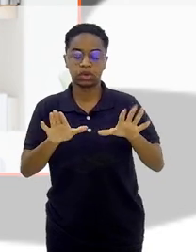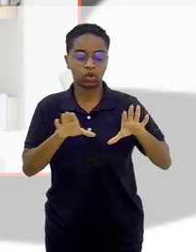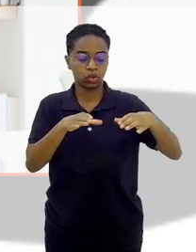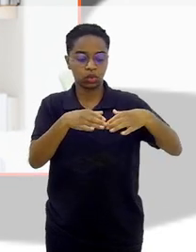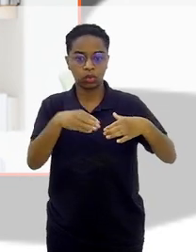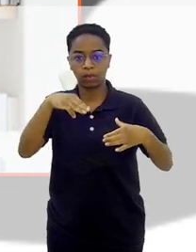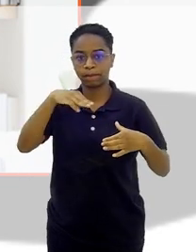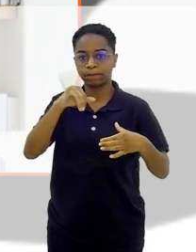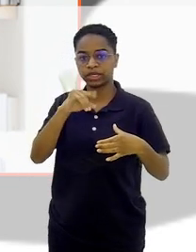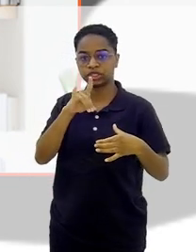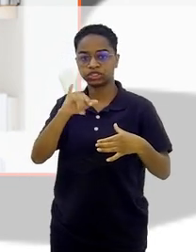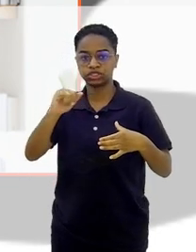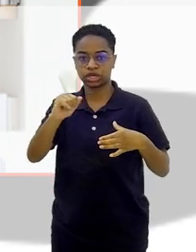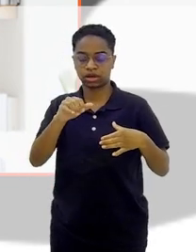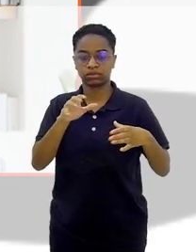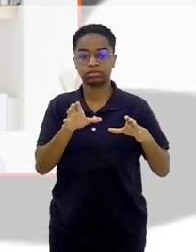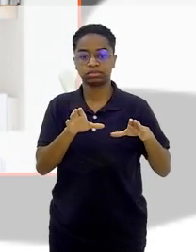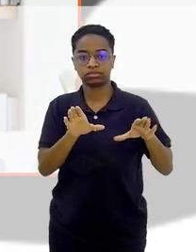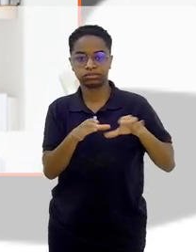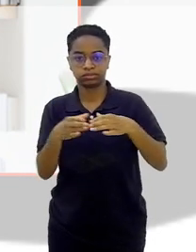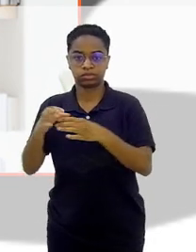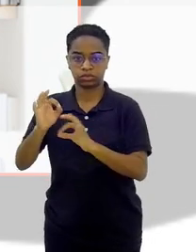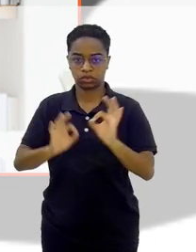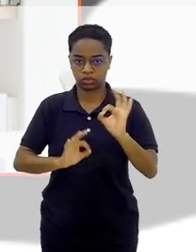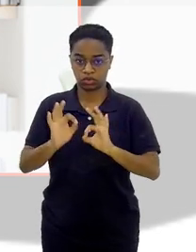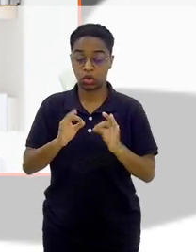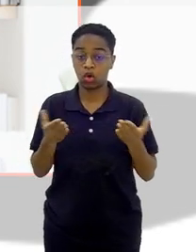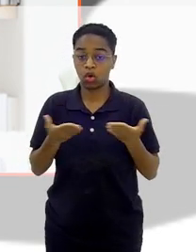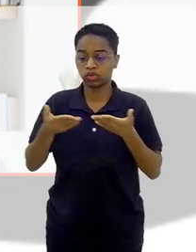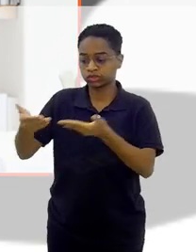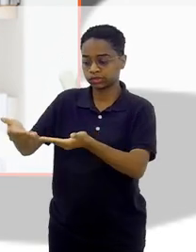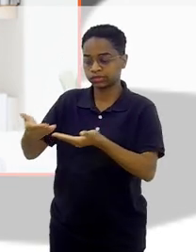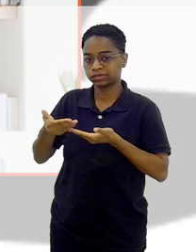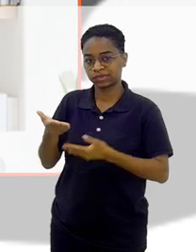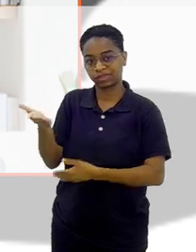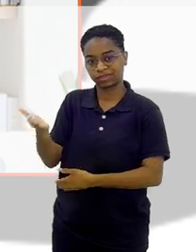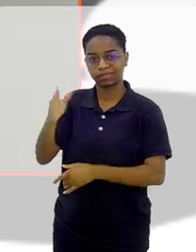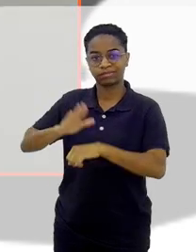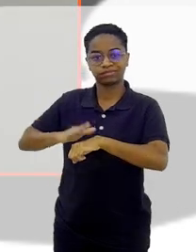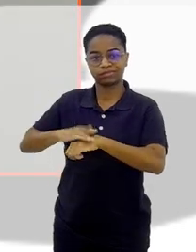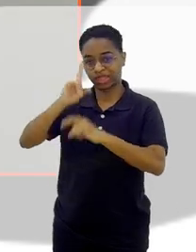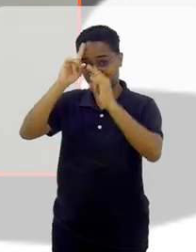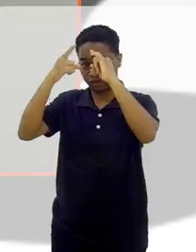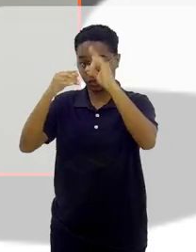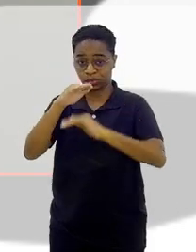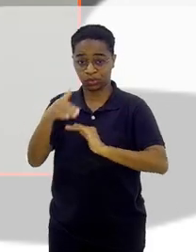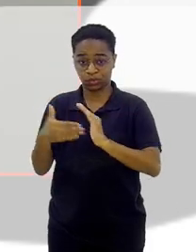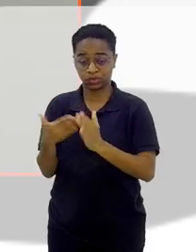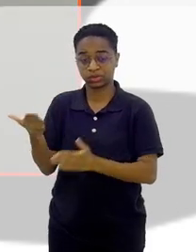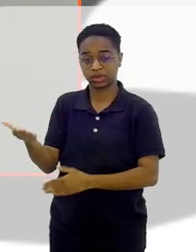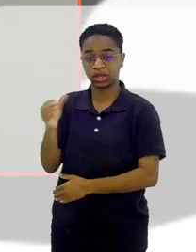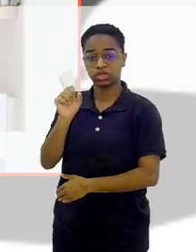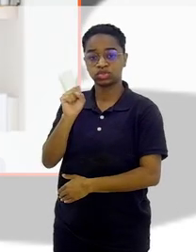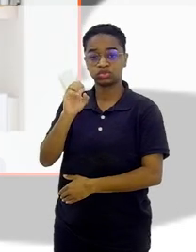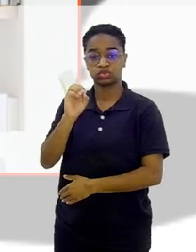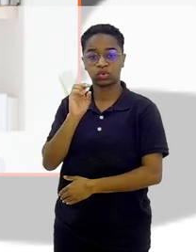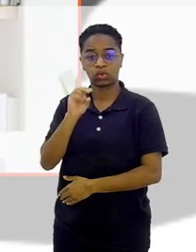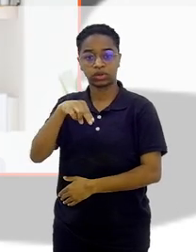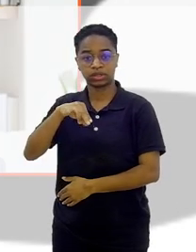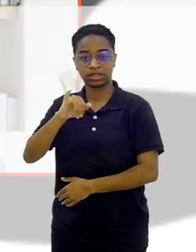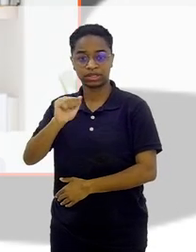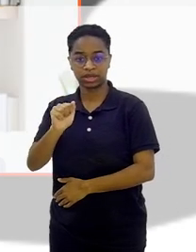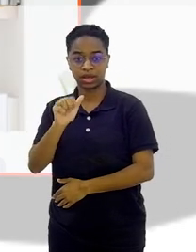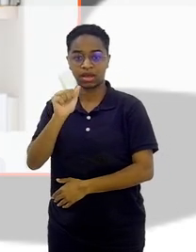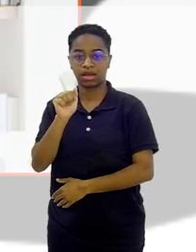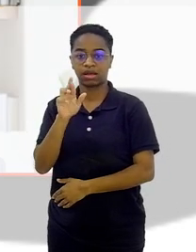mídia segmentada. E hoje conosco, a idealizadora disso tudo, Sônia Araripe. Bem-vinda,